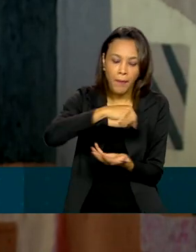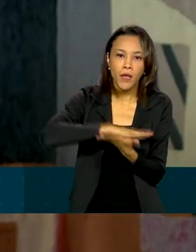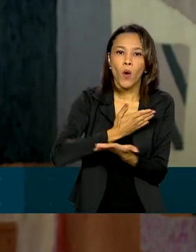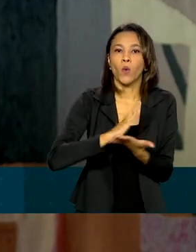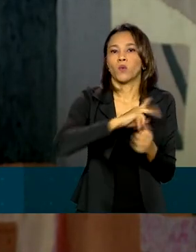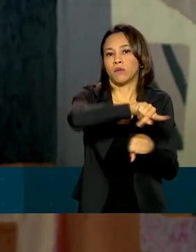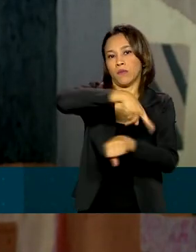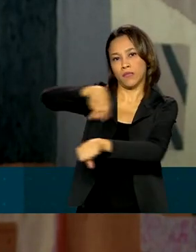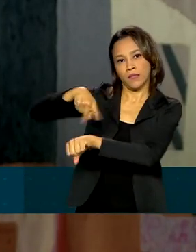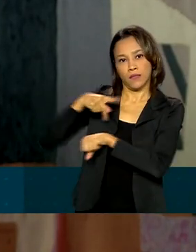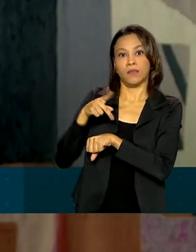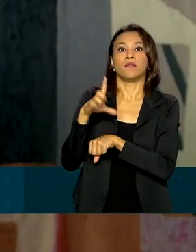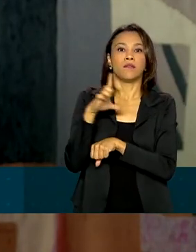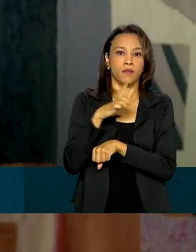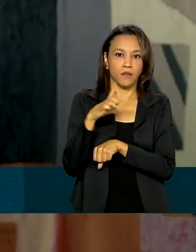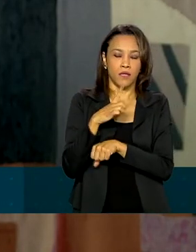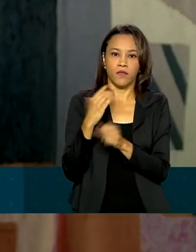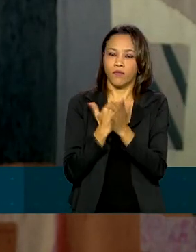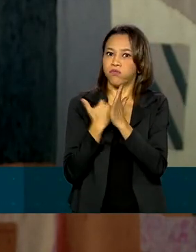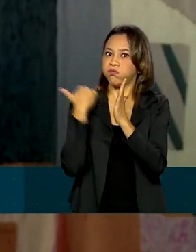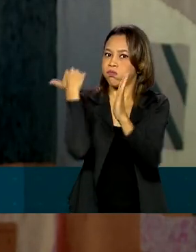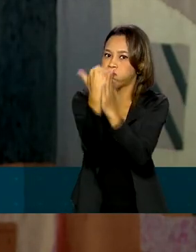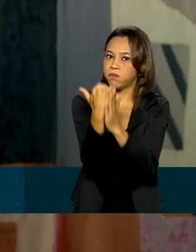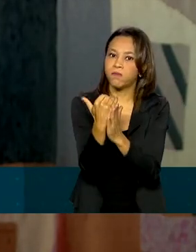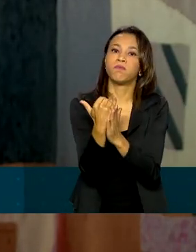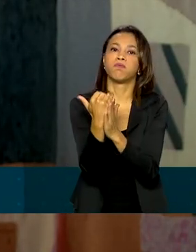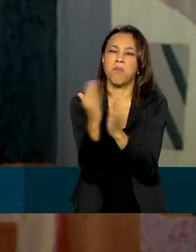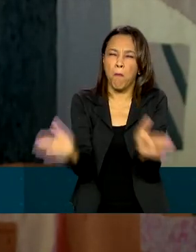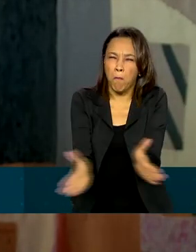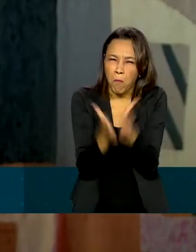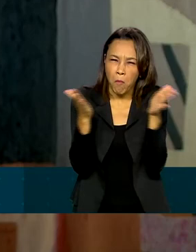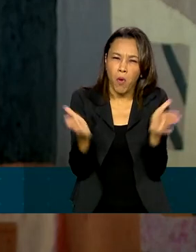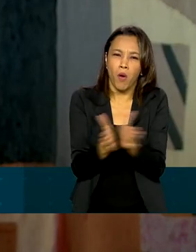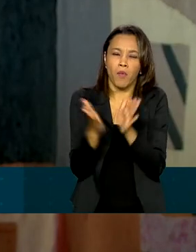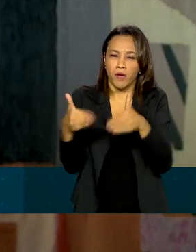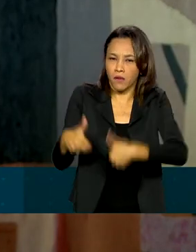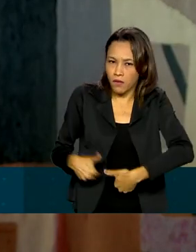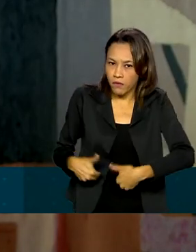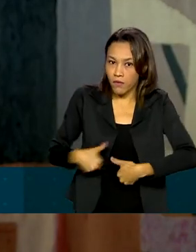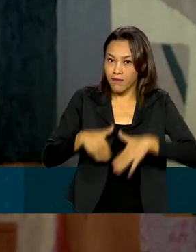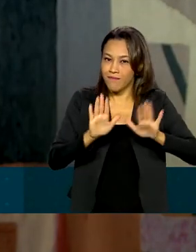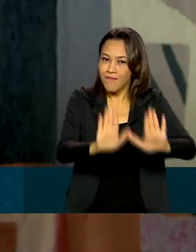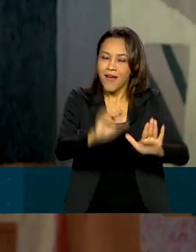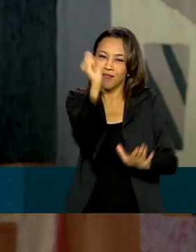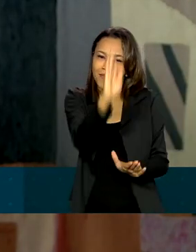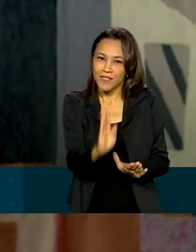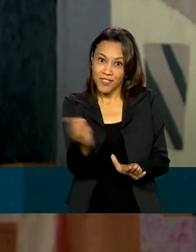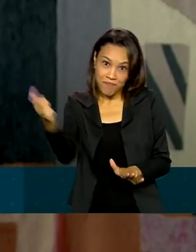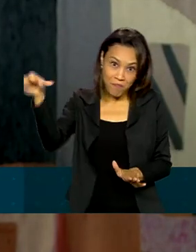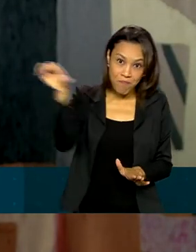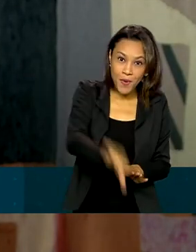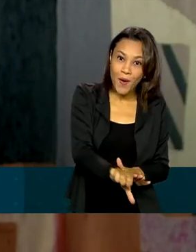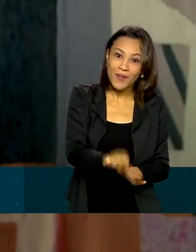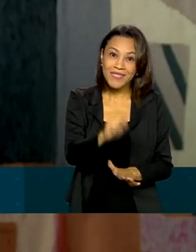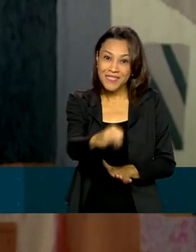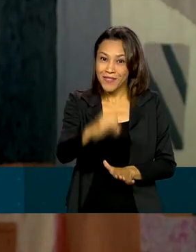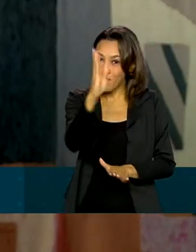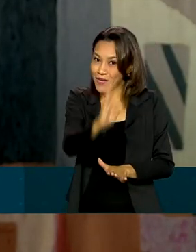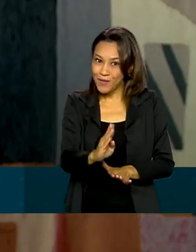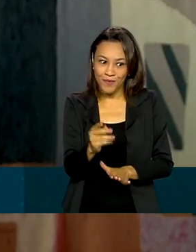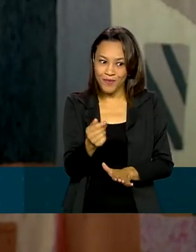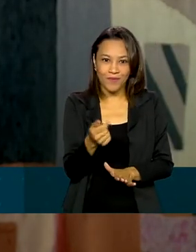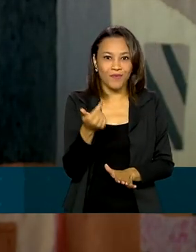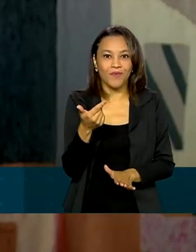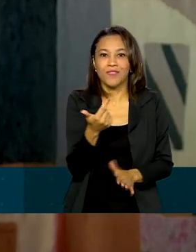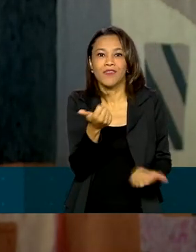países, um aumento dos índices de pobreza, de fome. Mas o Brasil teria sido muito pior se o Brasil não tivesse dado essa